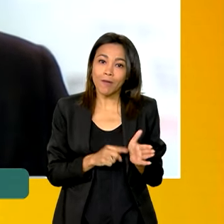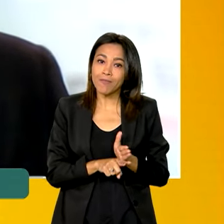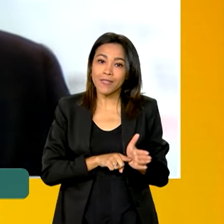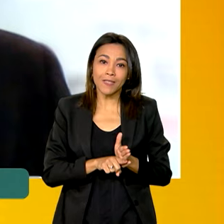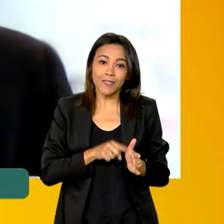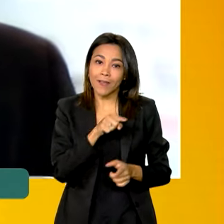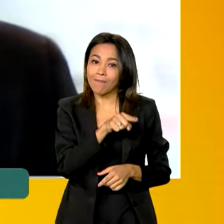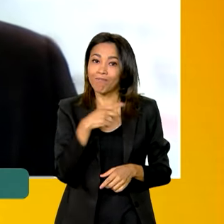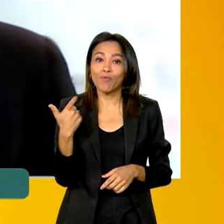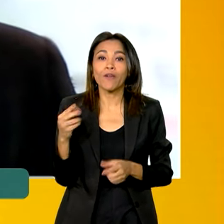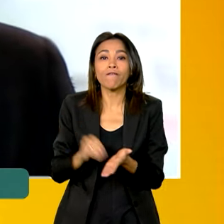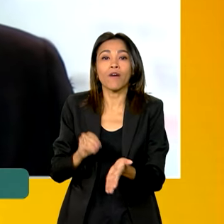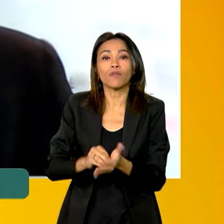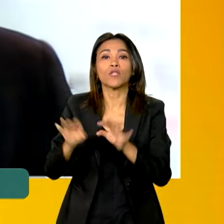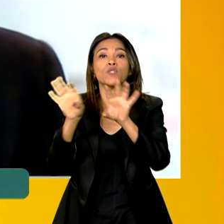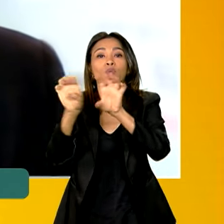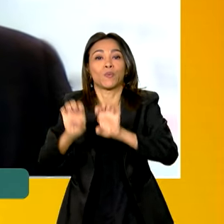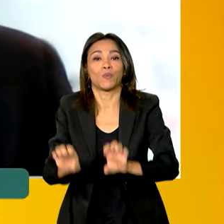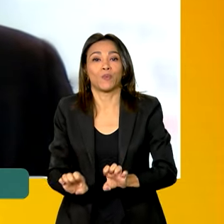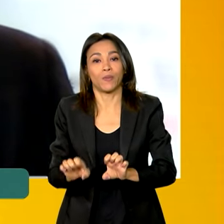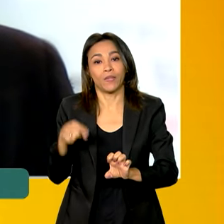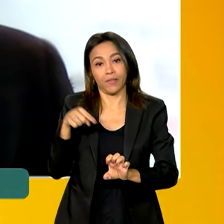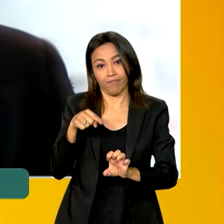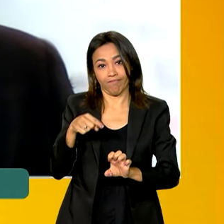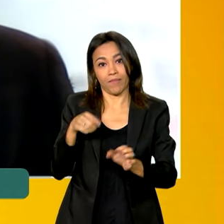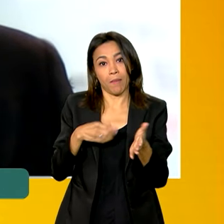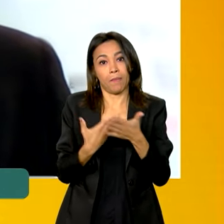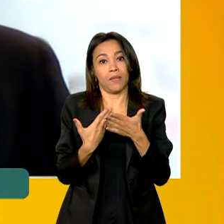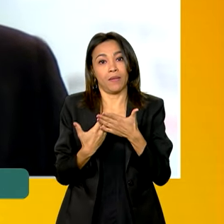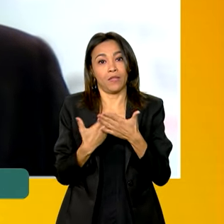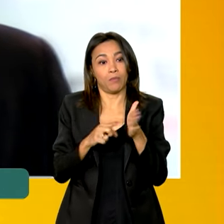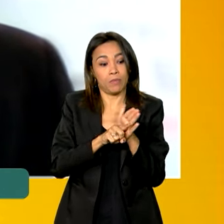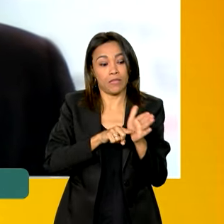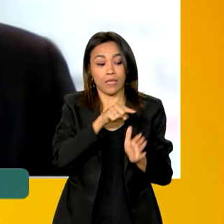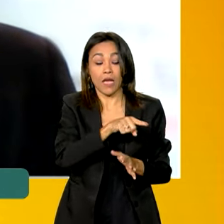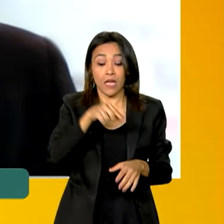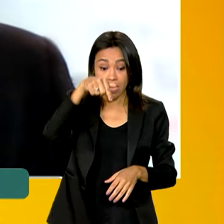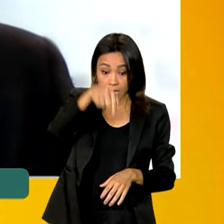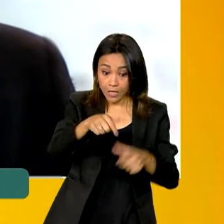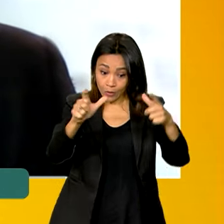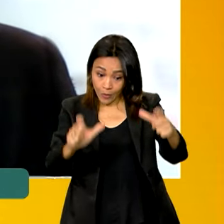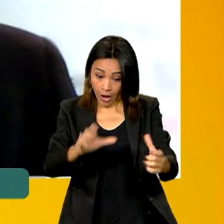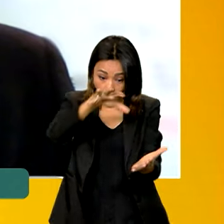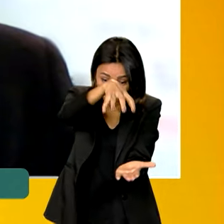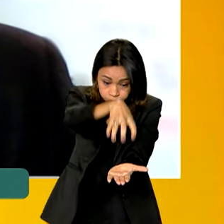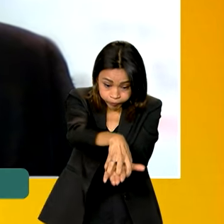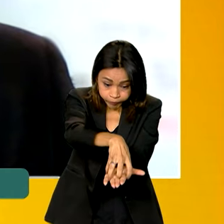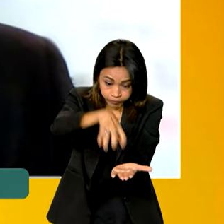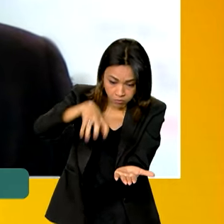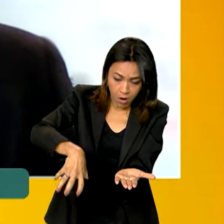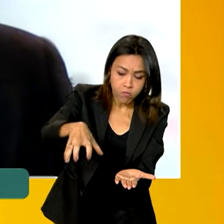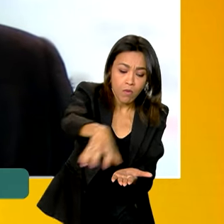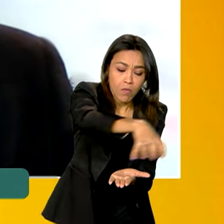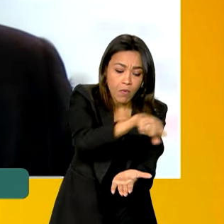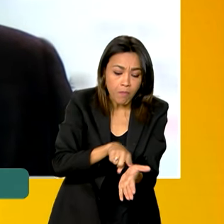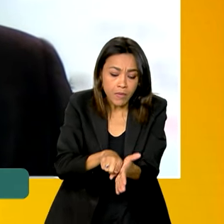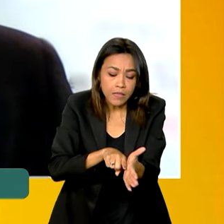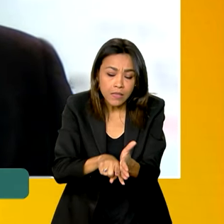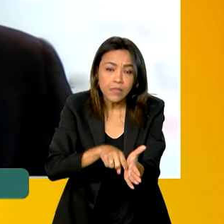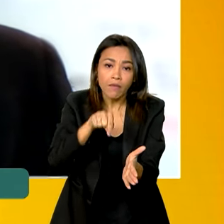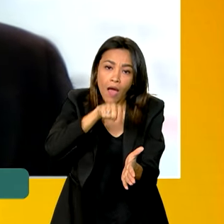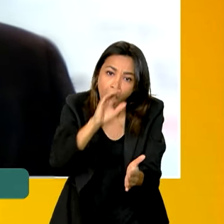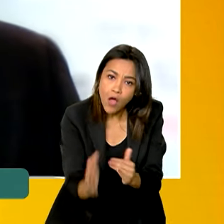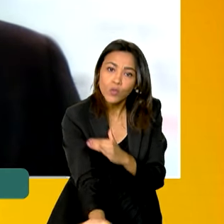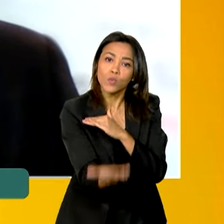temos a infraestrutura adequada para fazê-lo. E o Orion vem para mudar isso. Então, eu acho que a soberania vem nesse